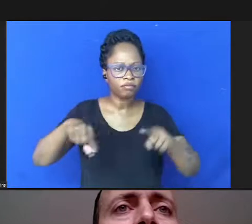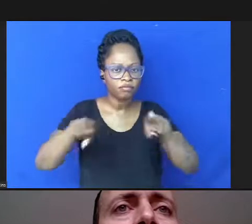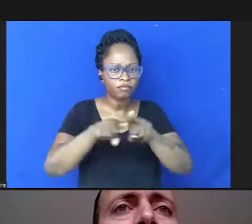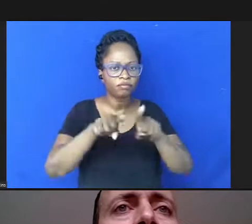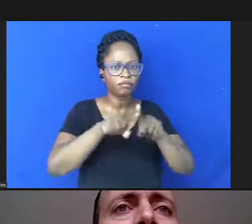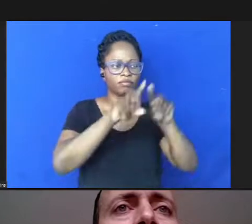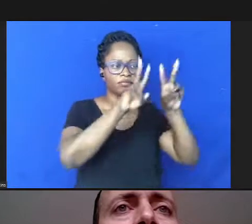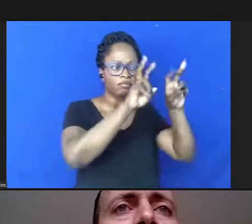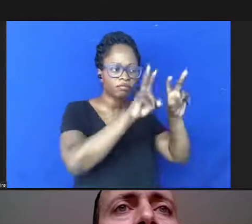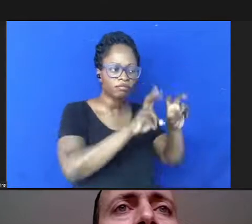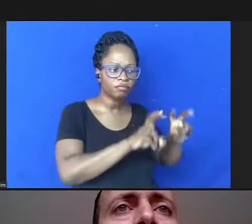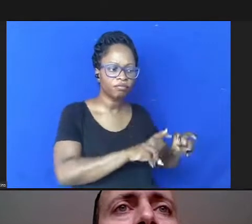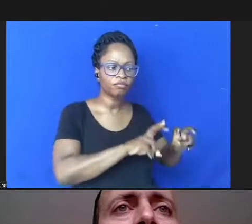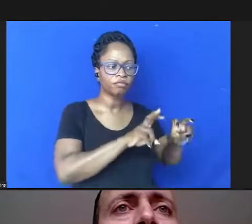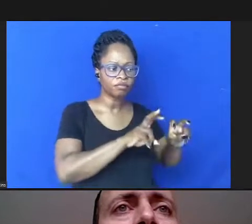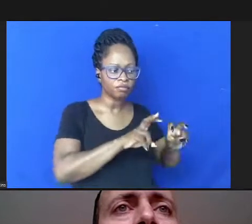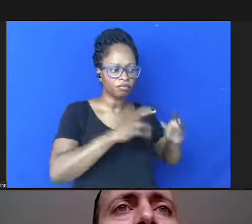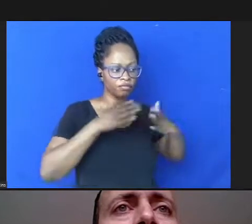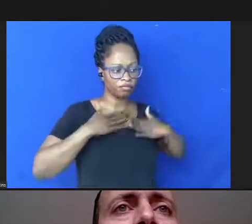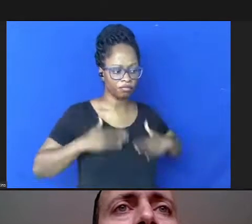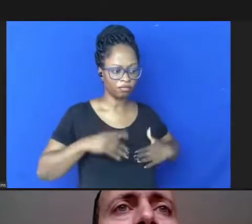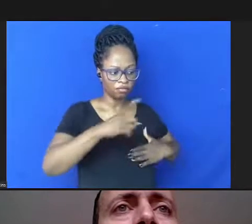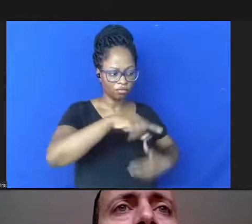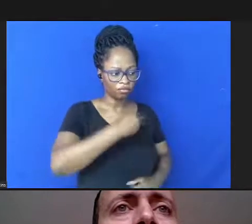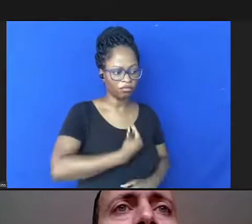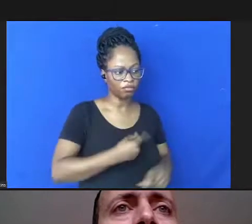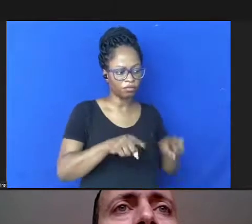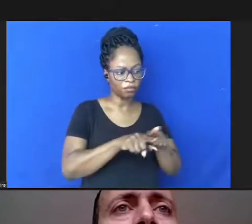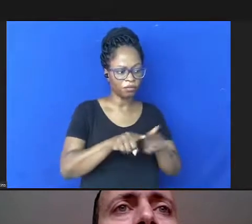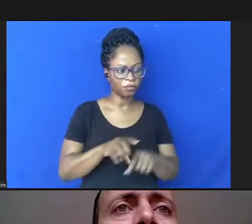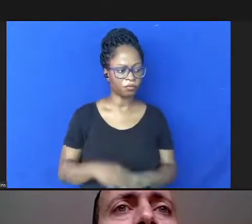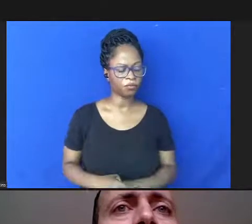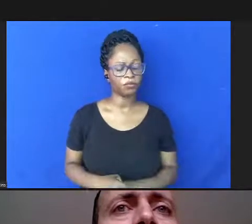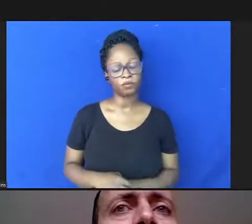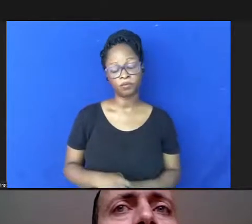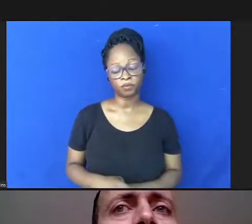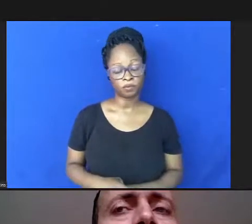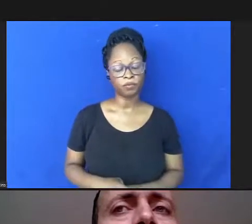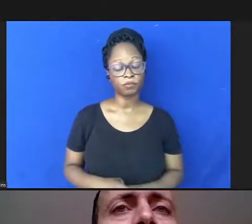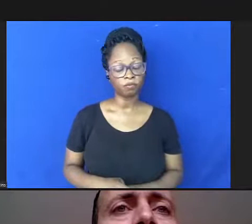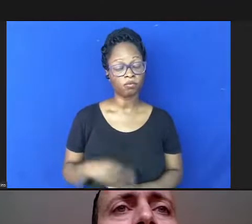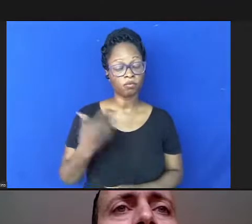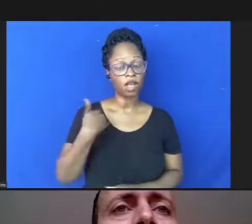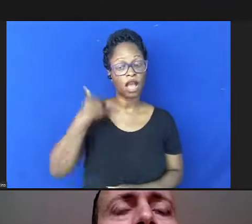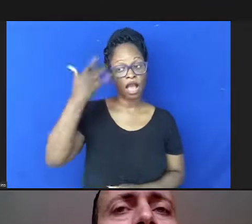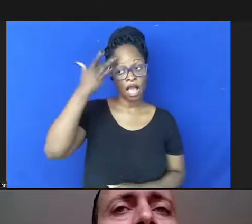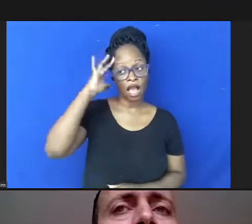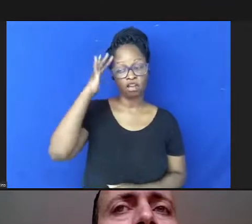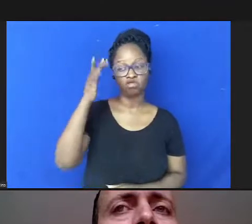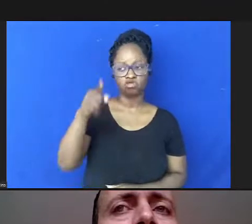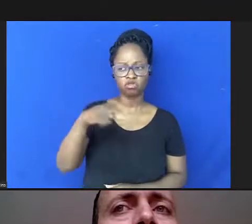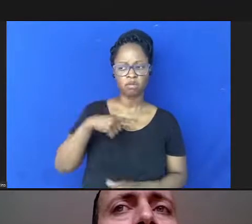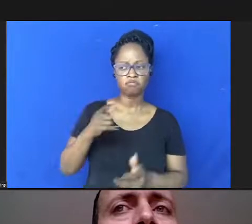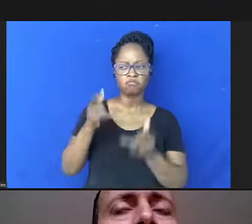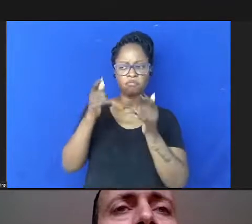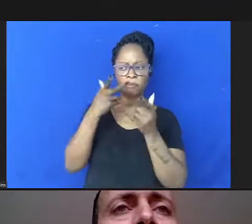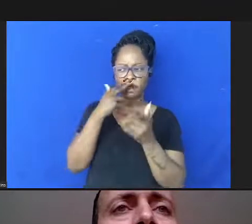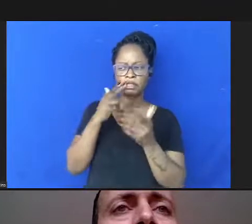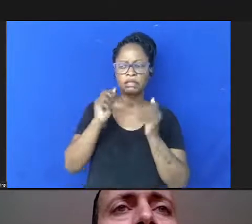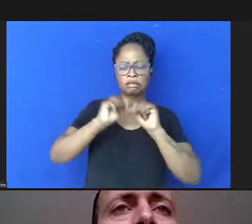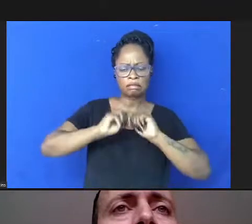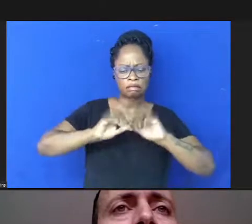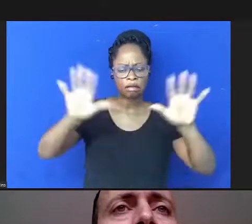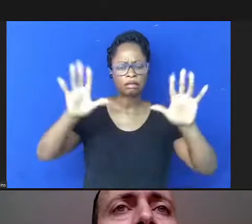questões físicas ambientais que nós vivemos e acho que isso ficou bastante claro